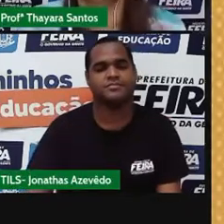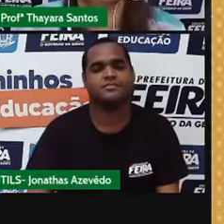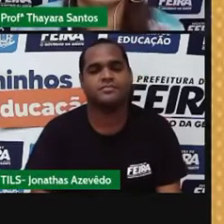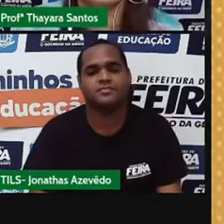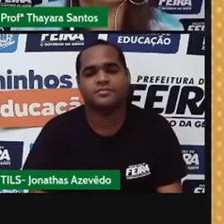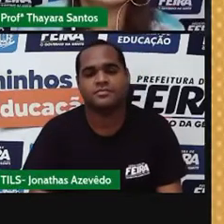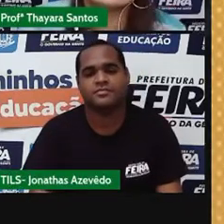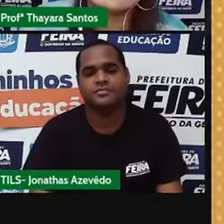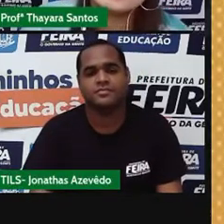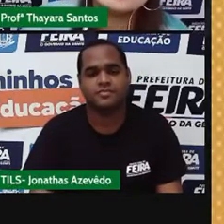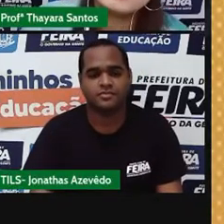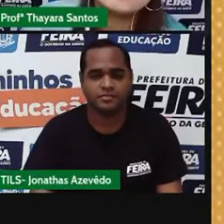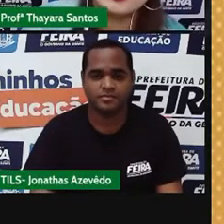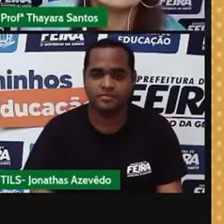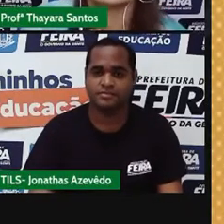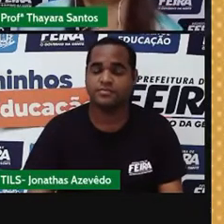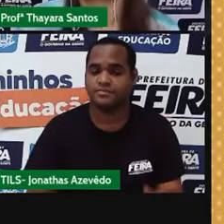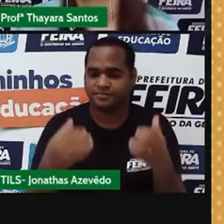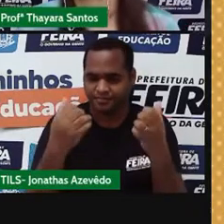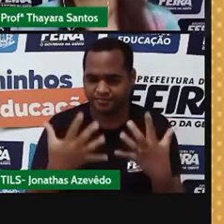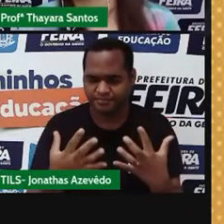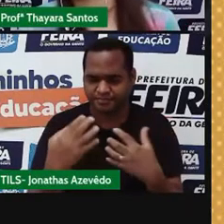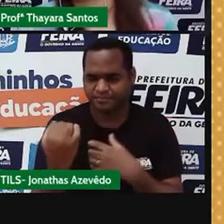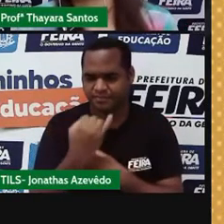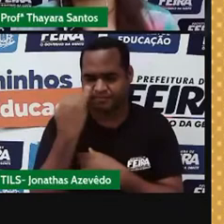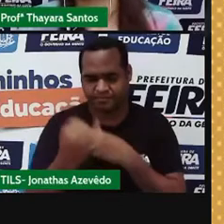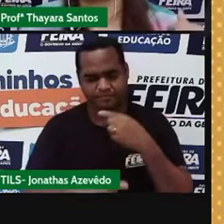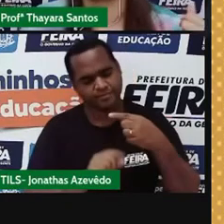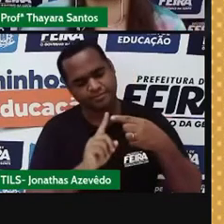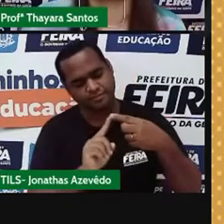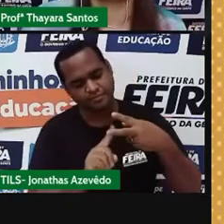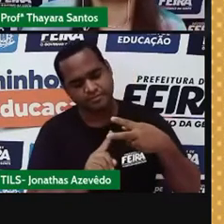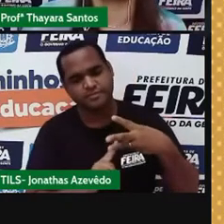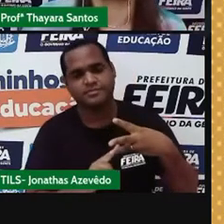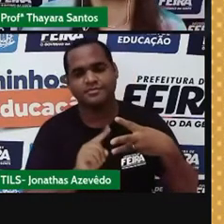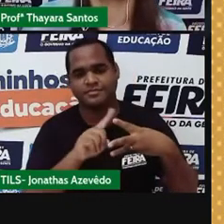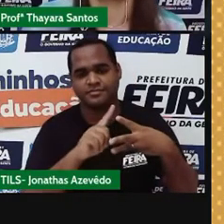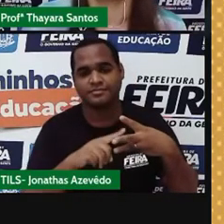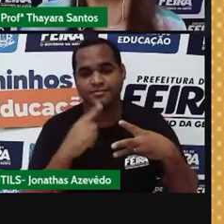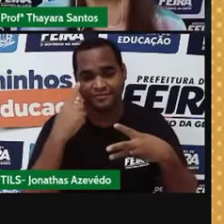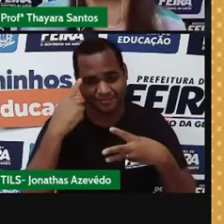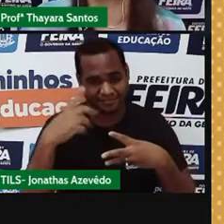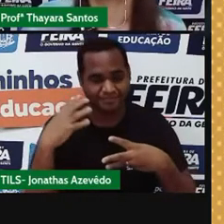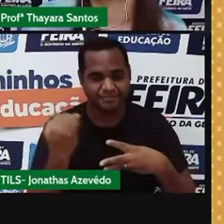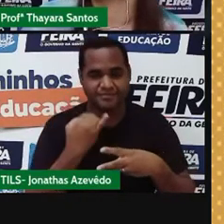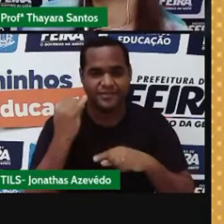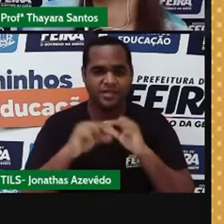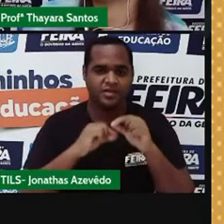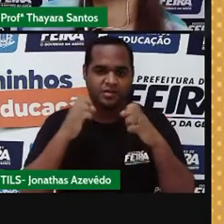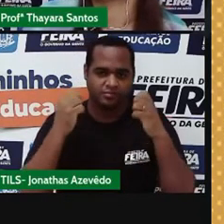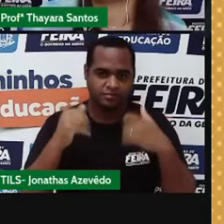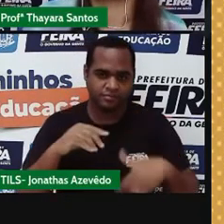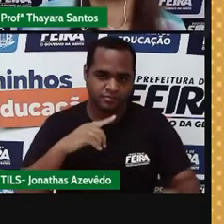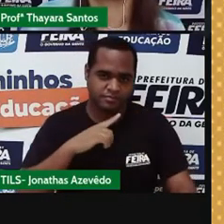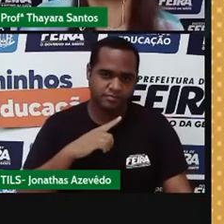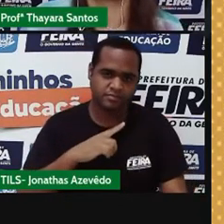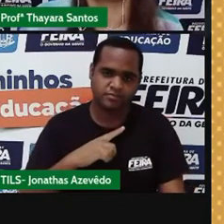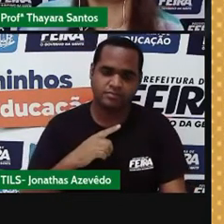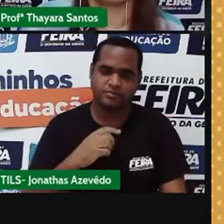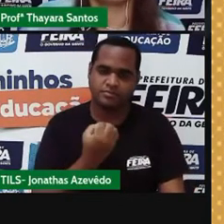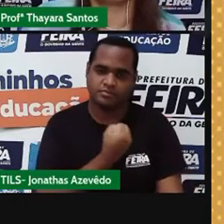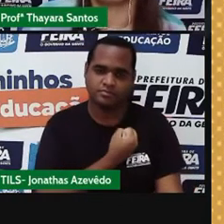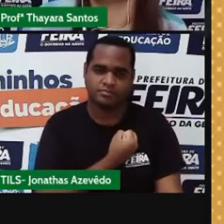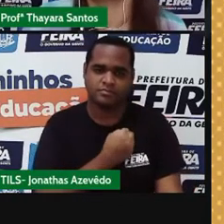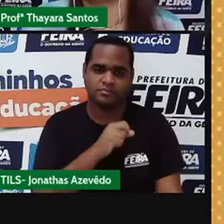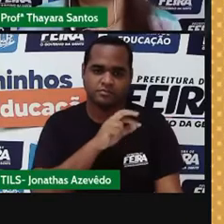A gente viu três definições importantes, que são os isótonos, que são átomos que apresentam o mesmo número de nêutrons, mas tem número